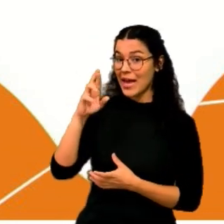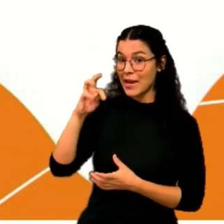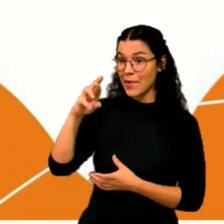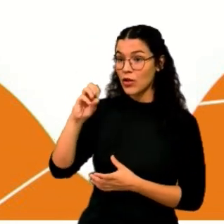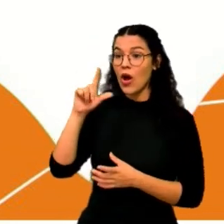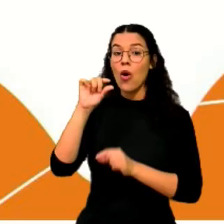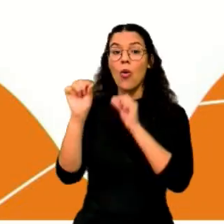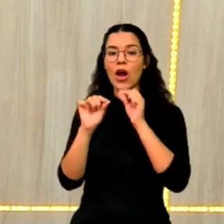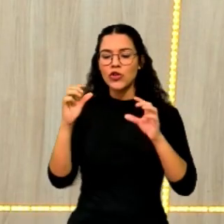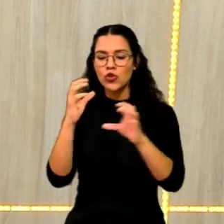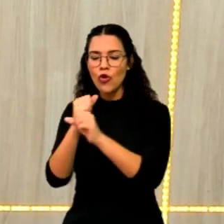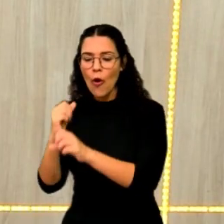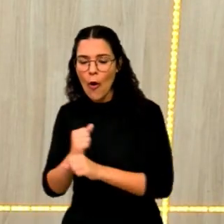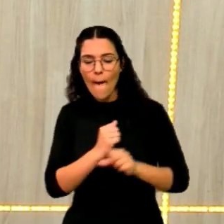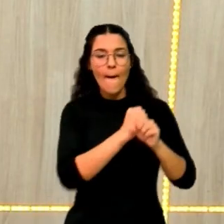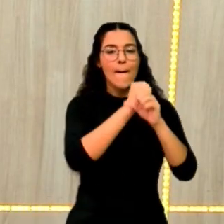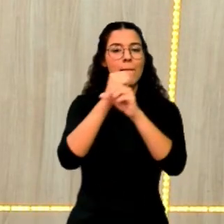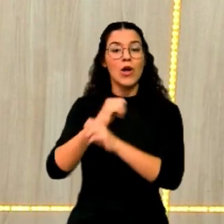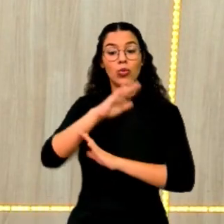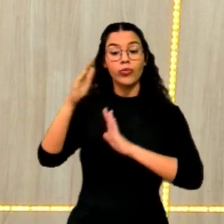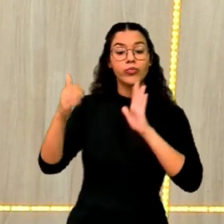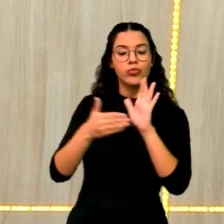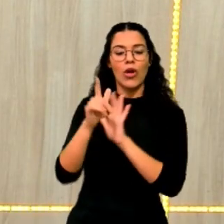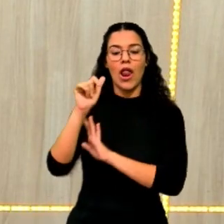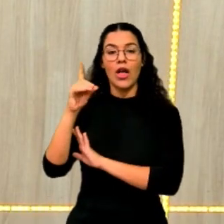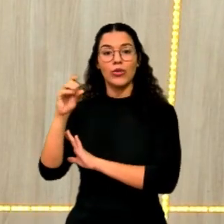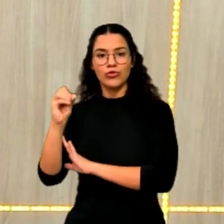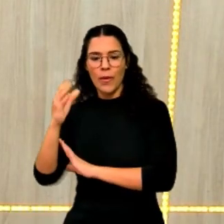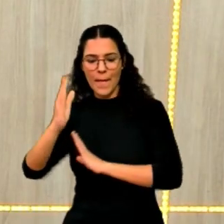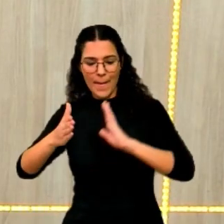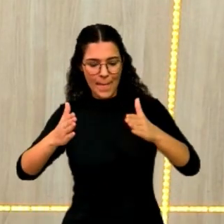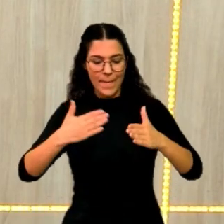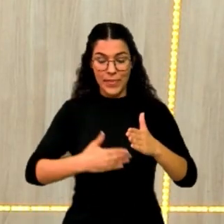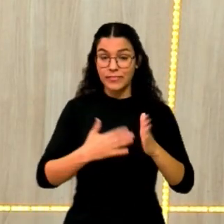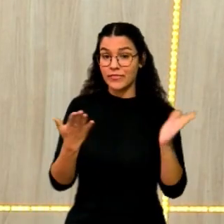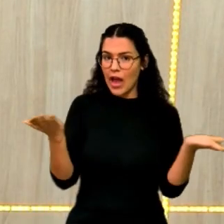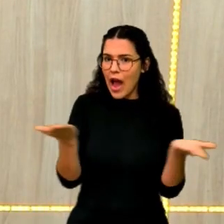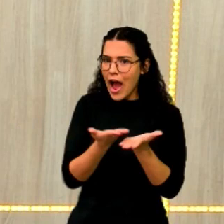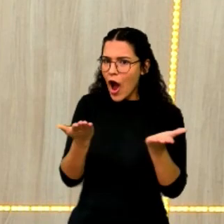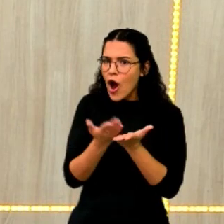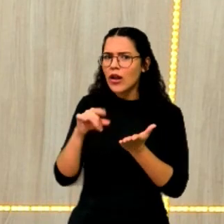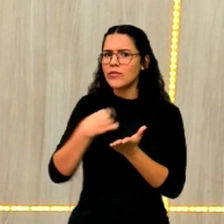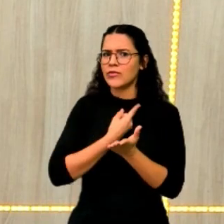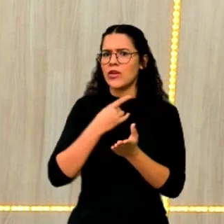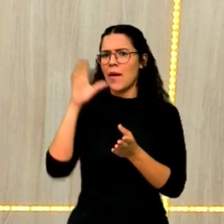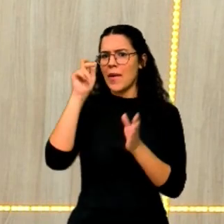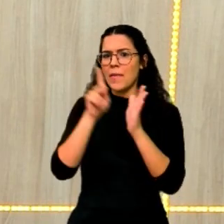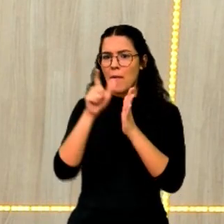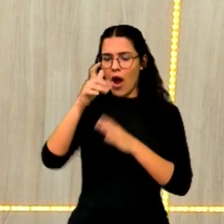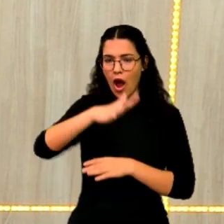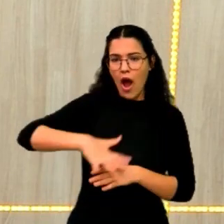soma de todos os lados. No caso aqui, nosso caso prático, a está falando de um terreno que tem um